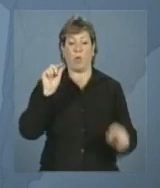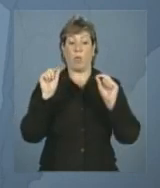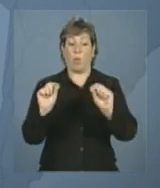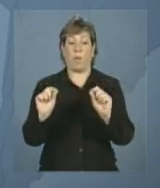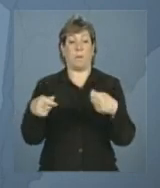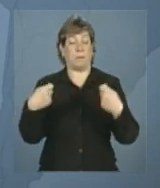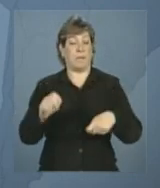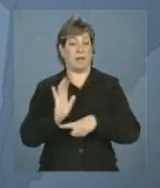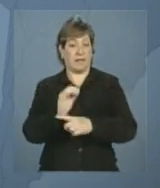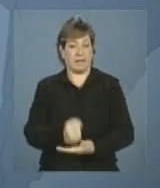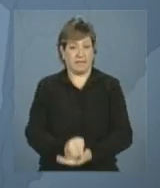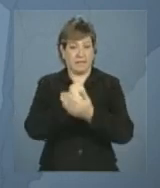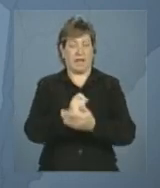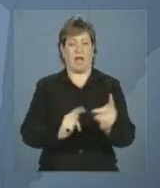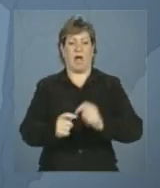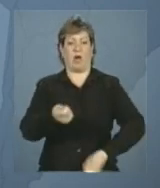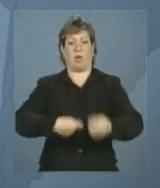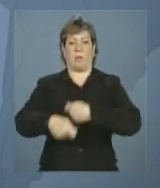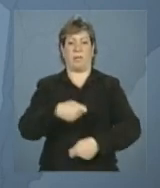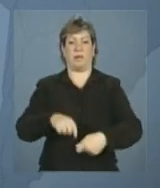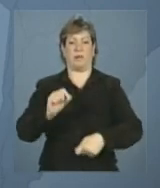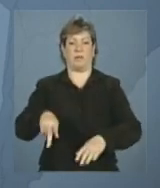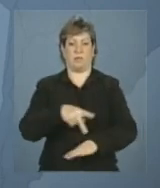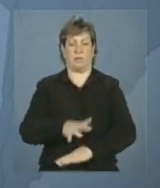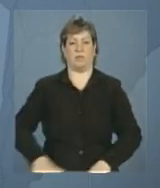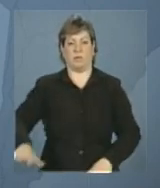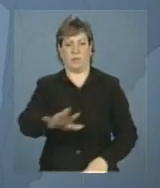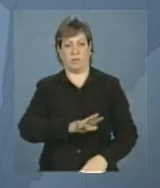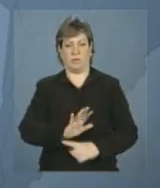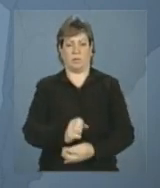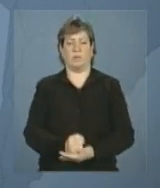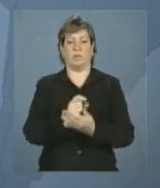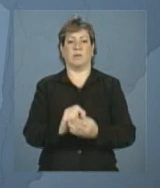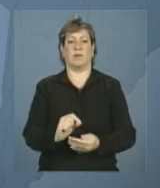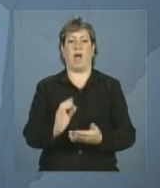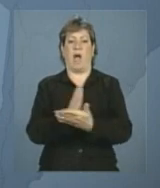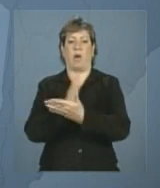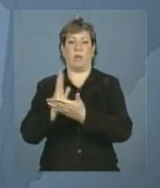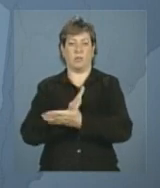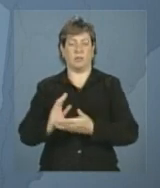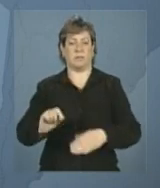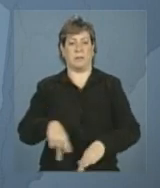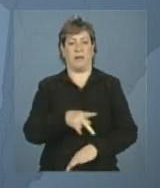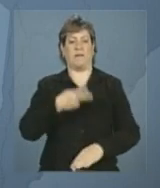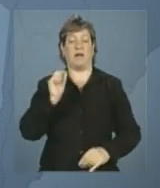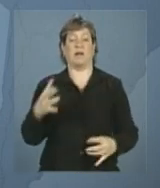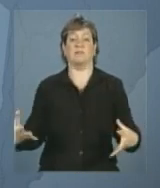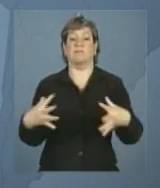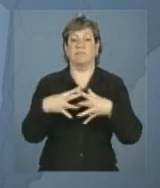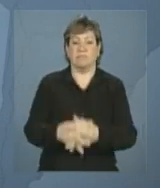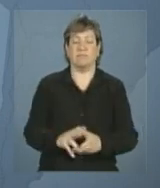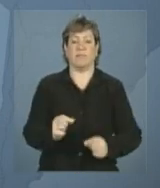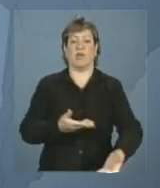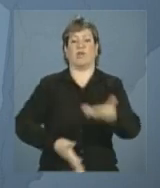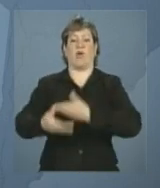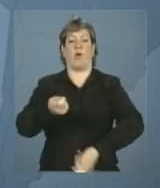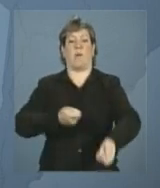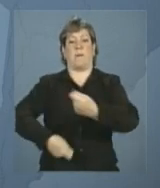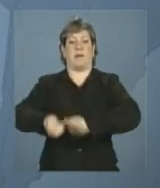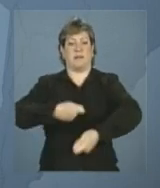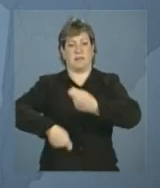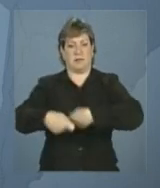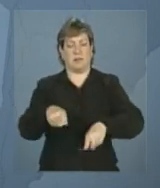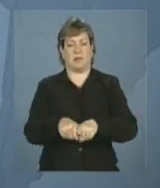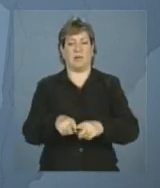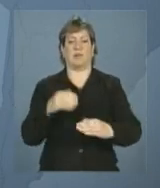defesa das economias nacionais de proteção que é feita por alguns países que dificultam as trocas comerciais e